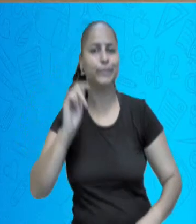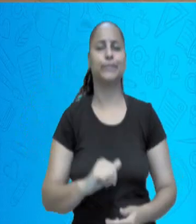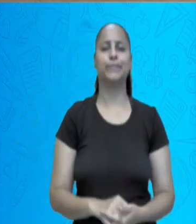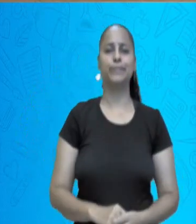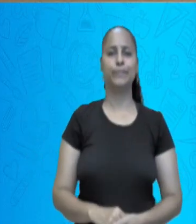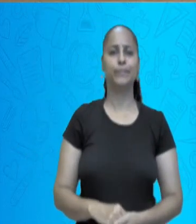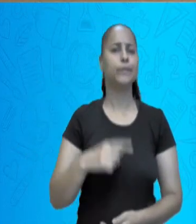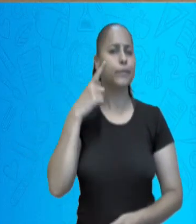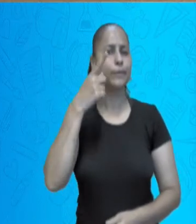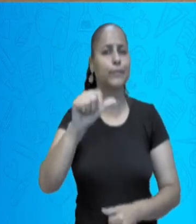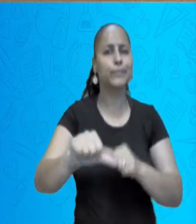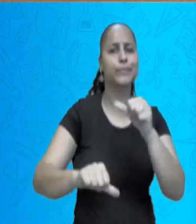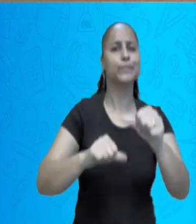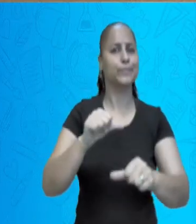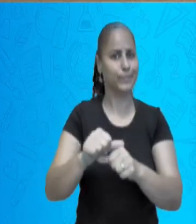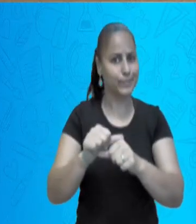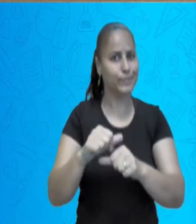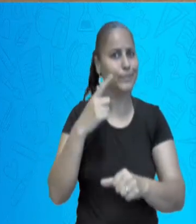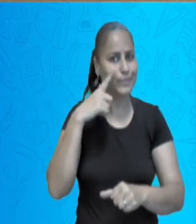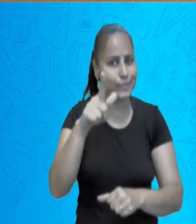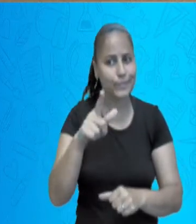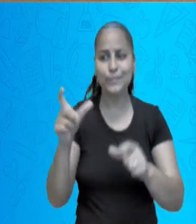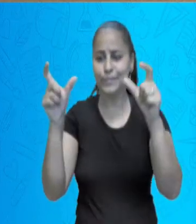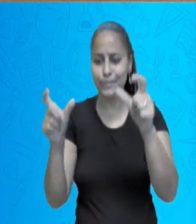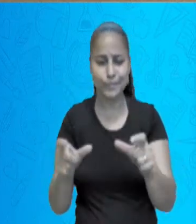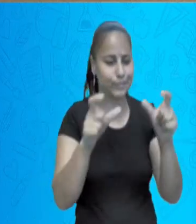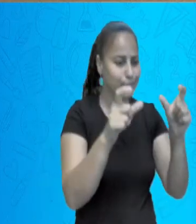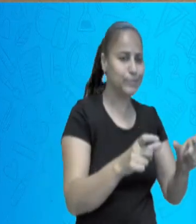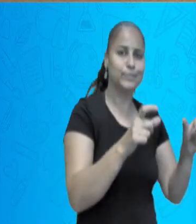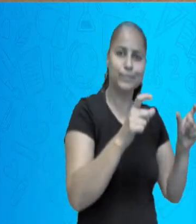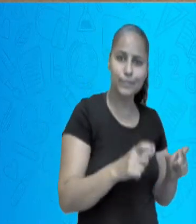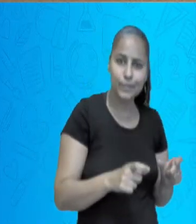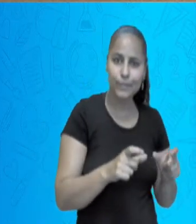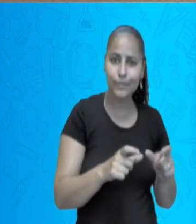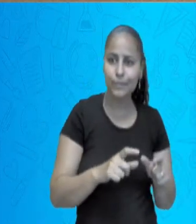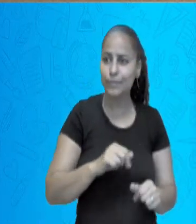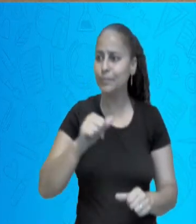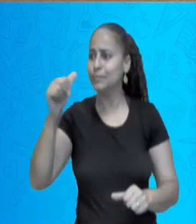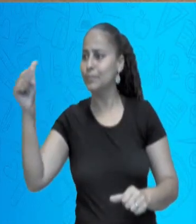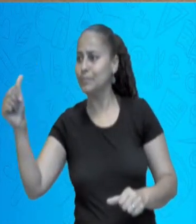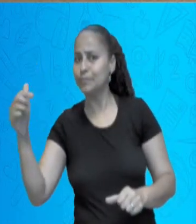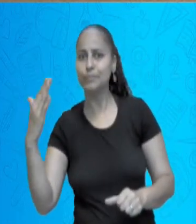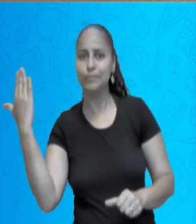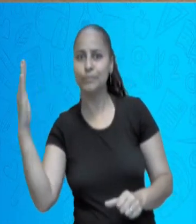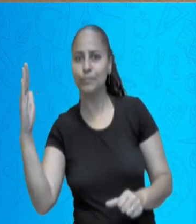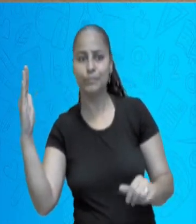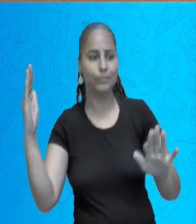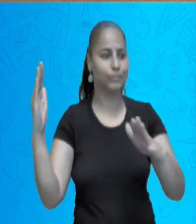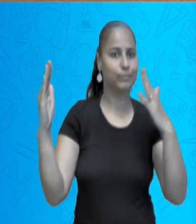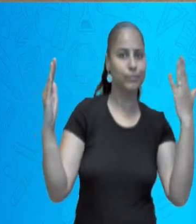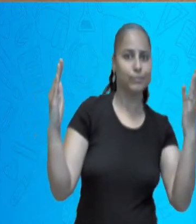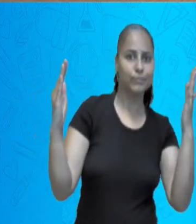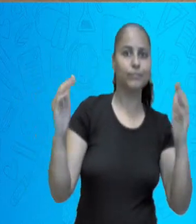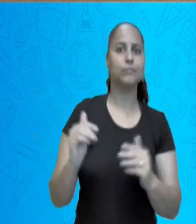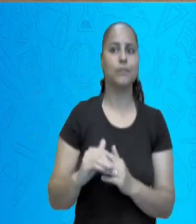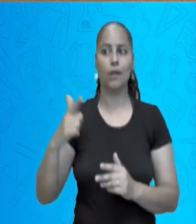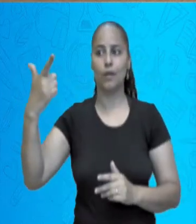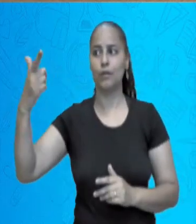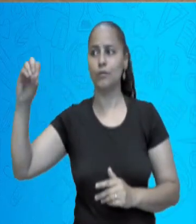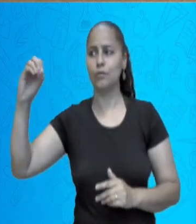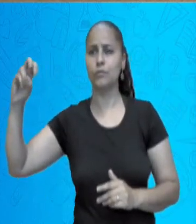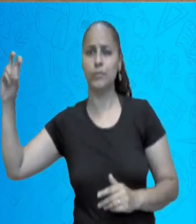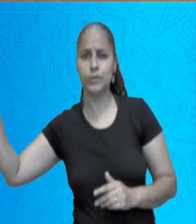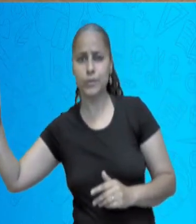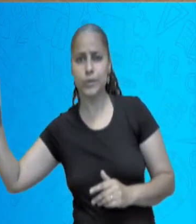Olha só, no mesmo lugar, no mesmo espaço, e uma curiosidade, a foto de 2005